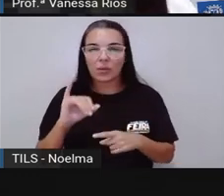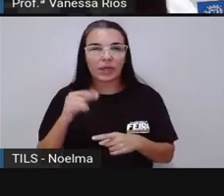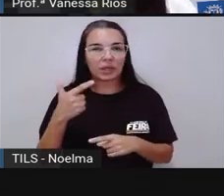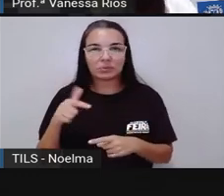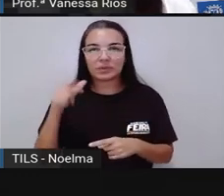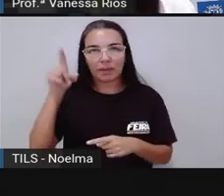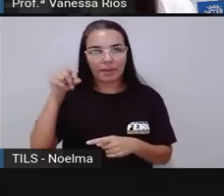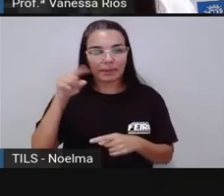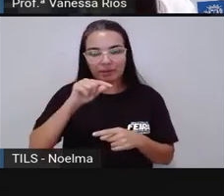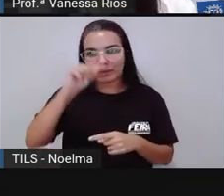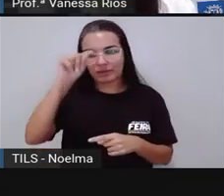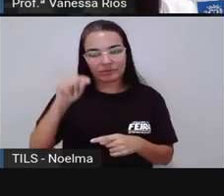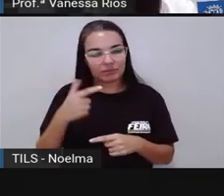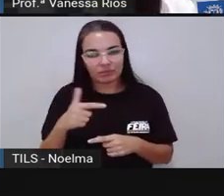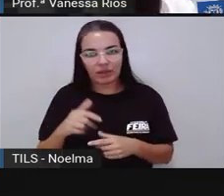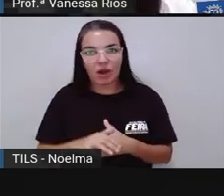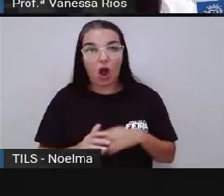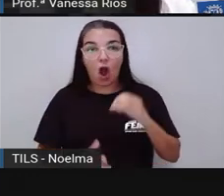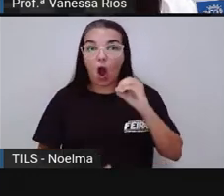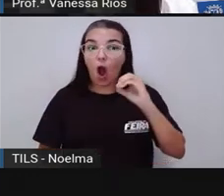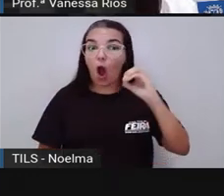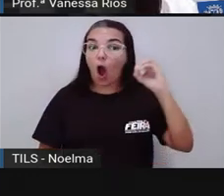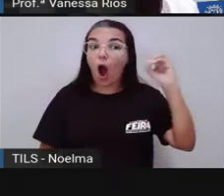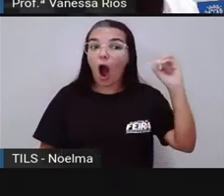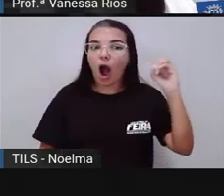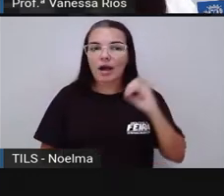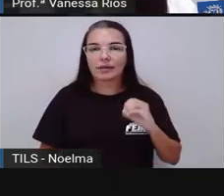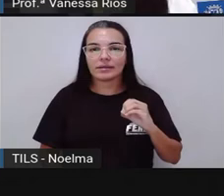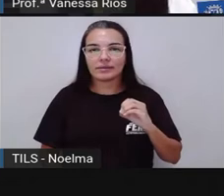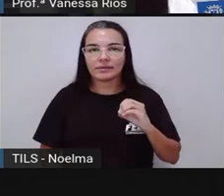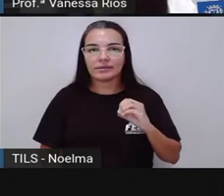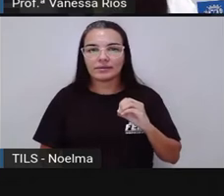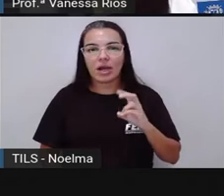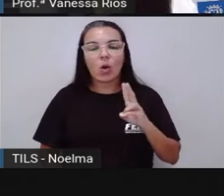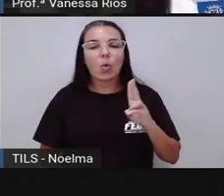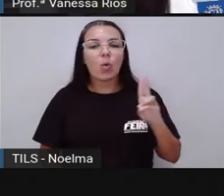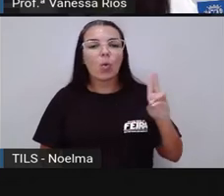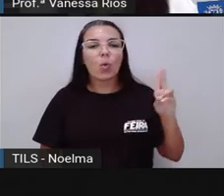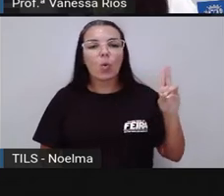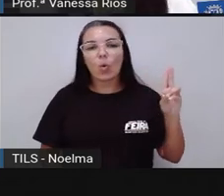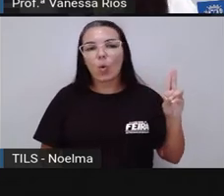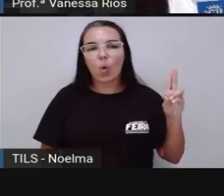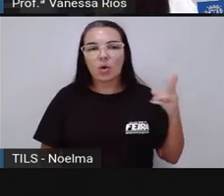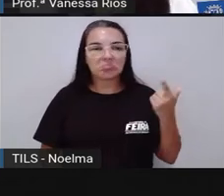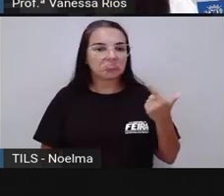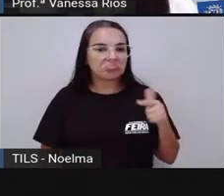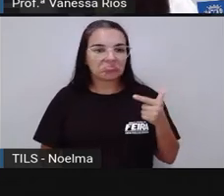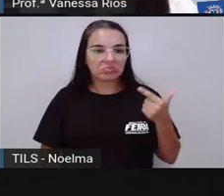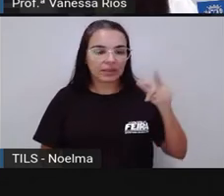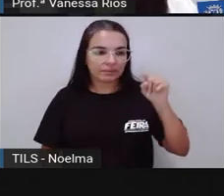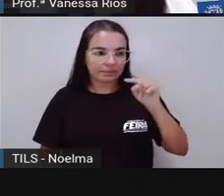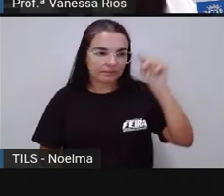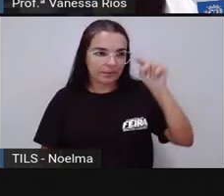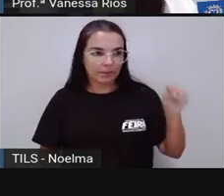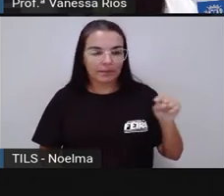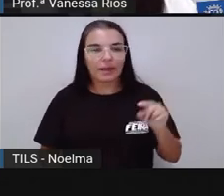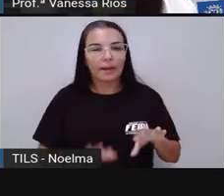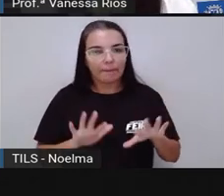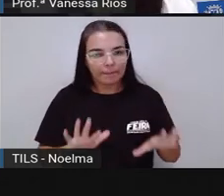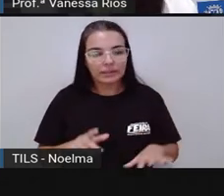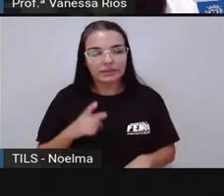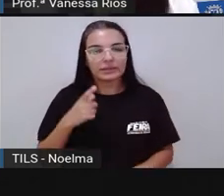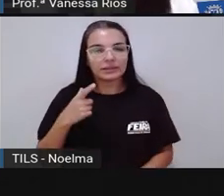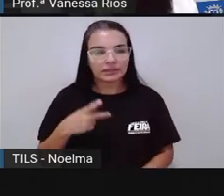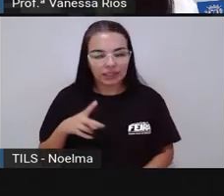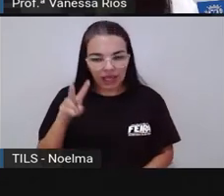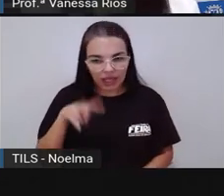acento circunflexo. O O, né? O, o som aberto. E o U também não recebe acento circunflexo, mas a gente lê,